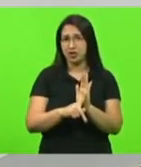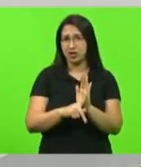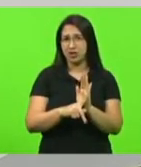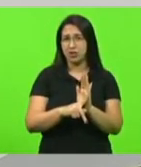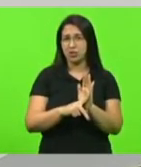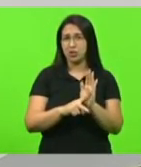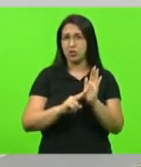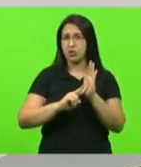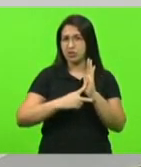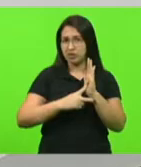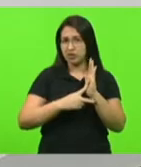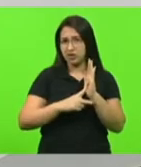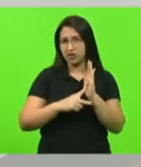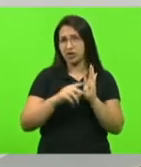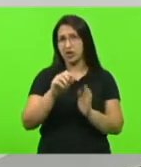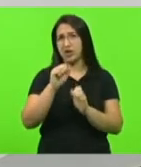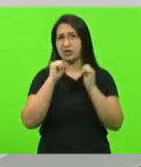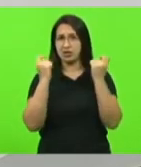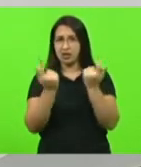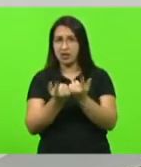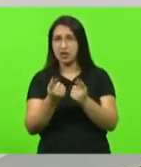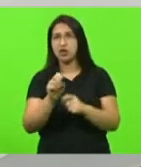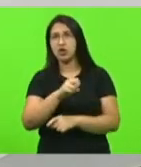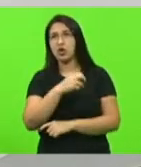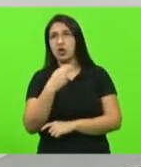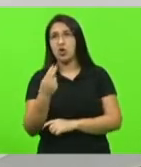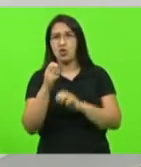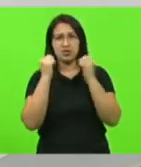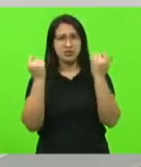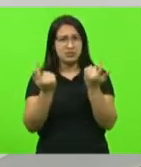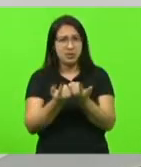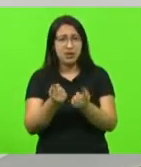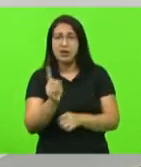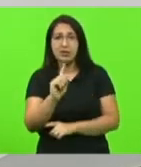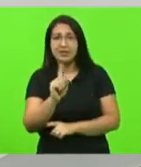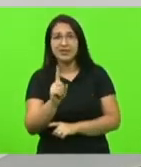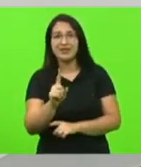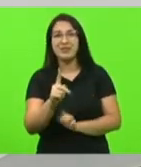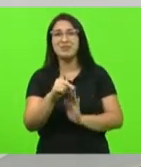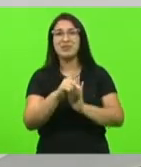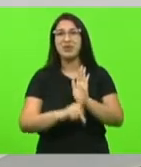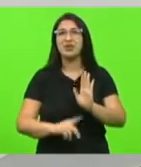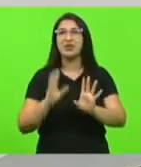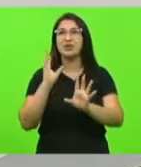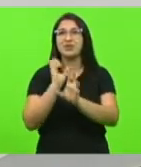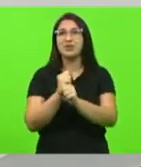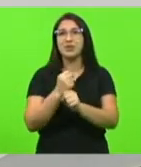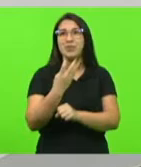só da afalesc e nem da assembleia é um projeto dos 40 deputados